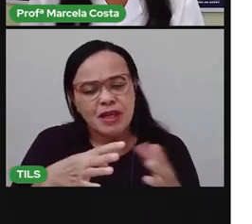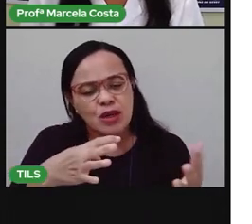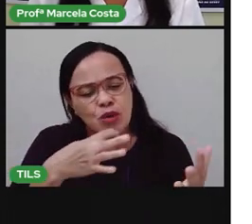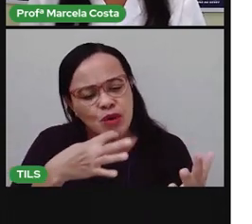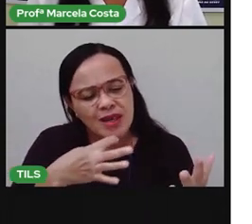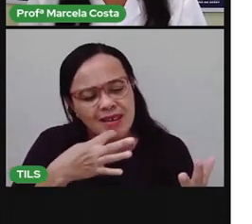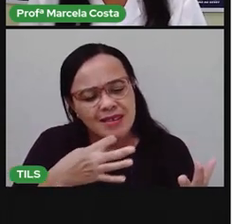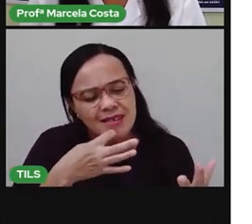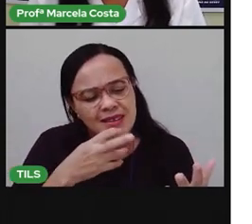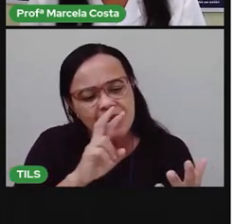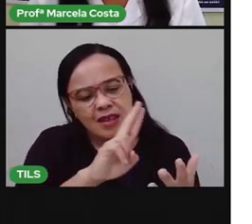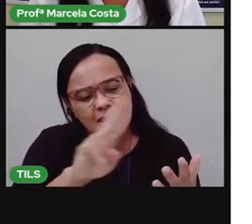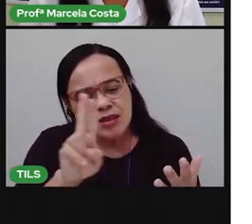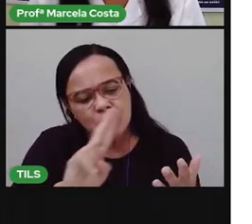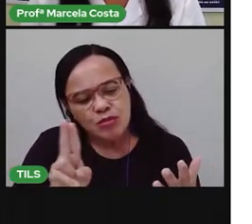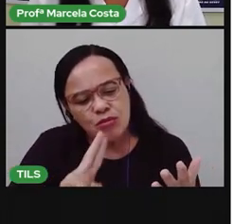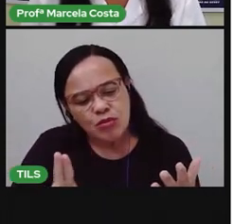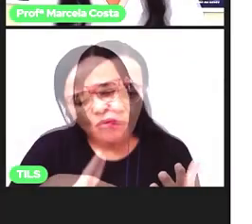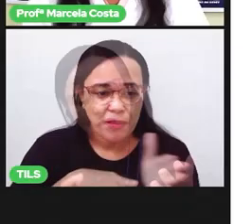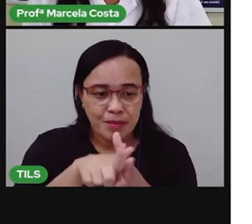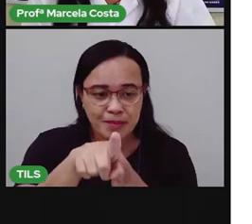desse tipo de comunicação.